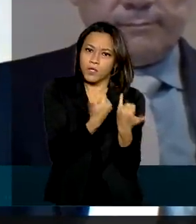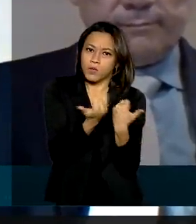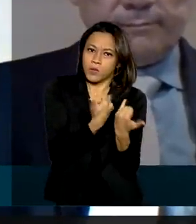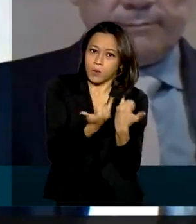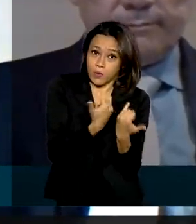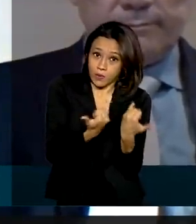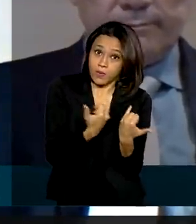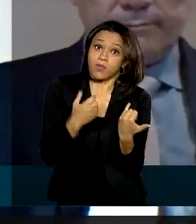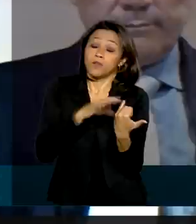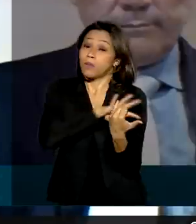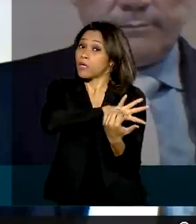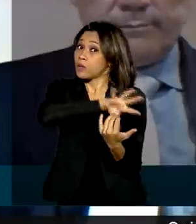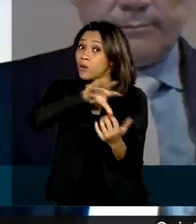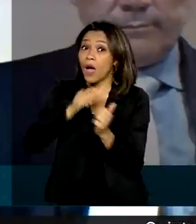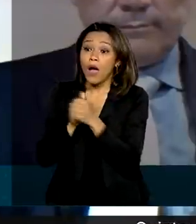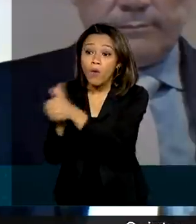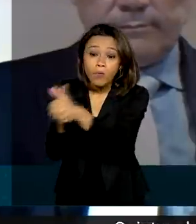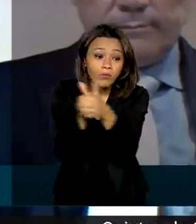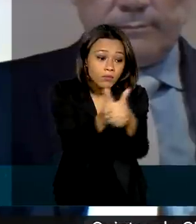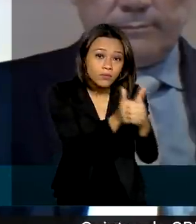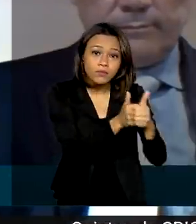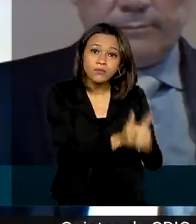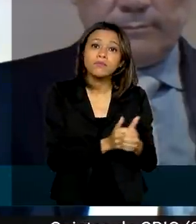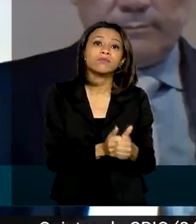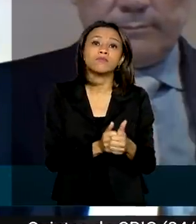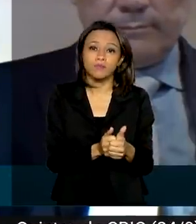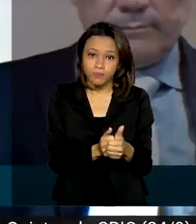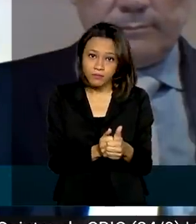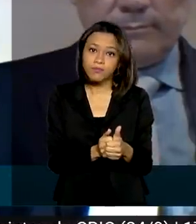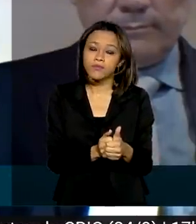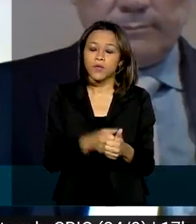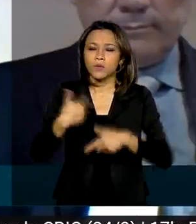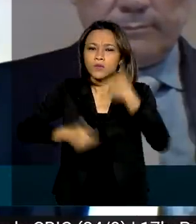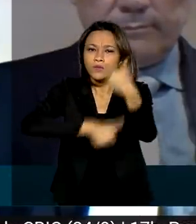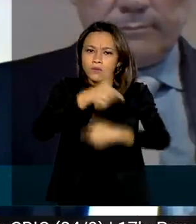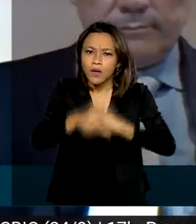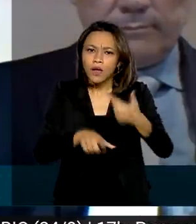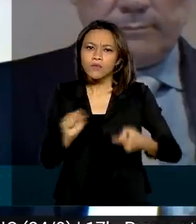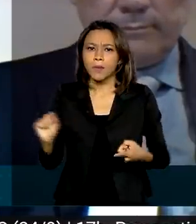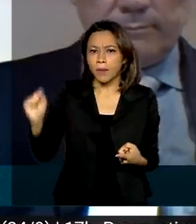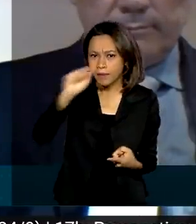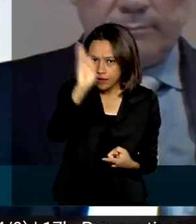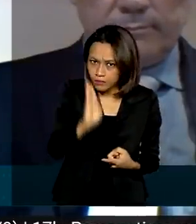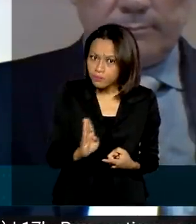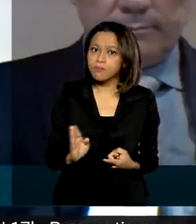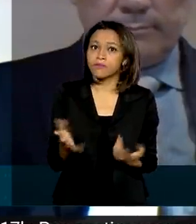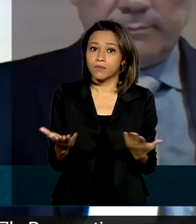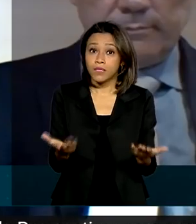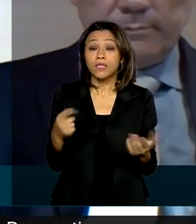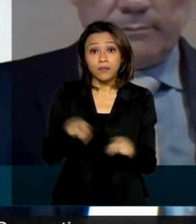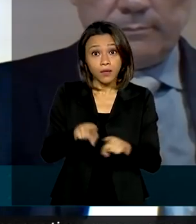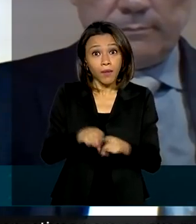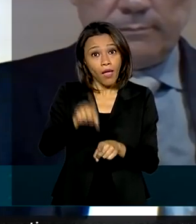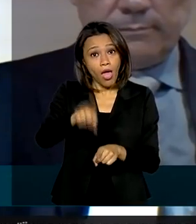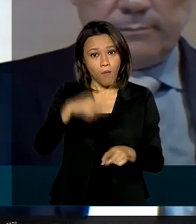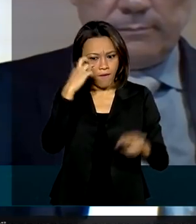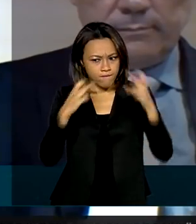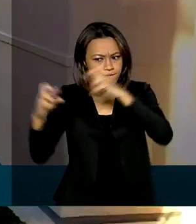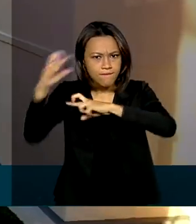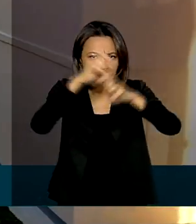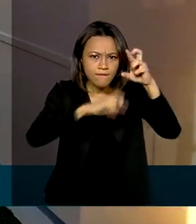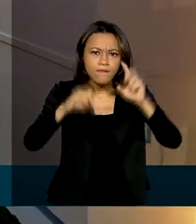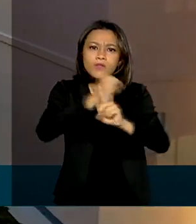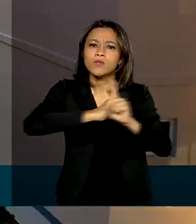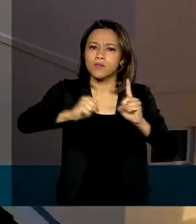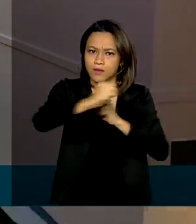satélite para acompanhar a ação, a continuidade dessa obra e a ver a fiscalização por parte da sociedade.